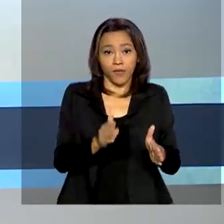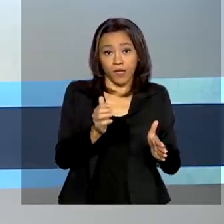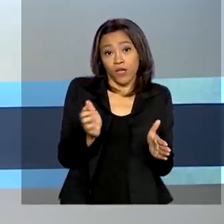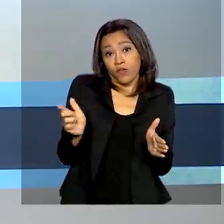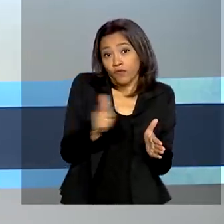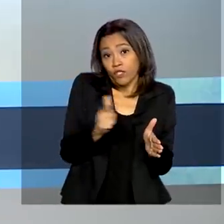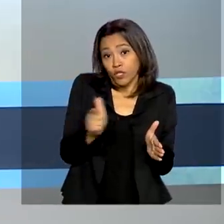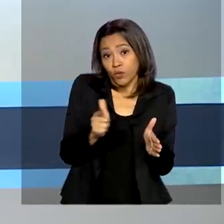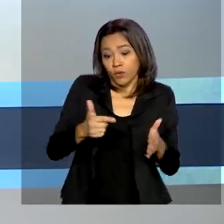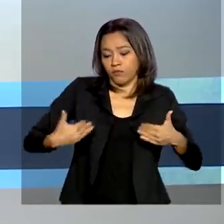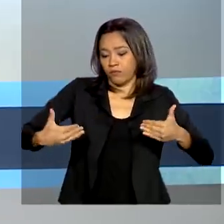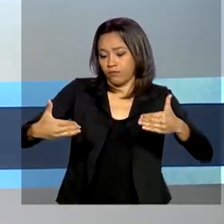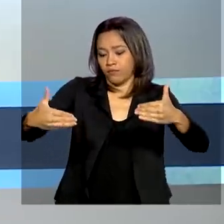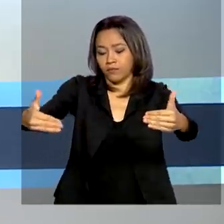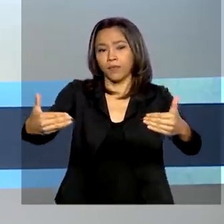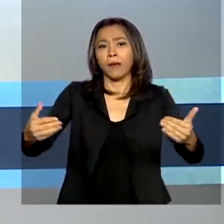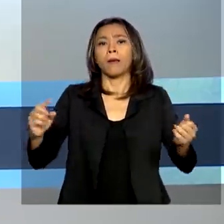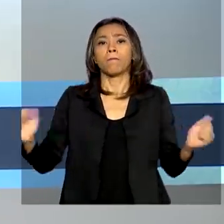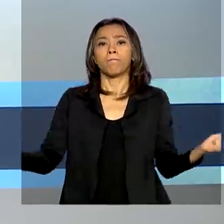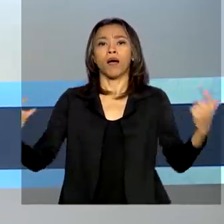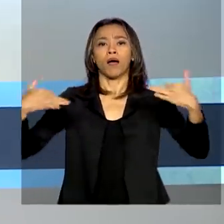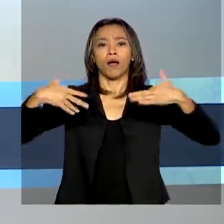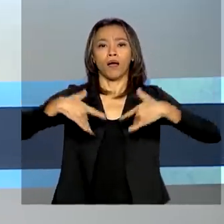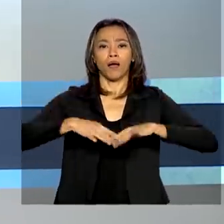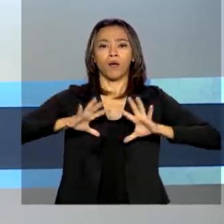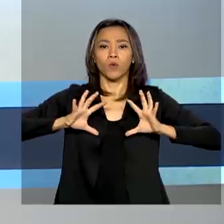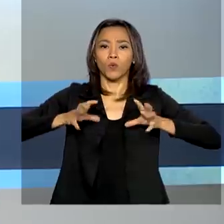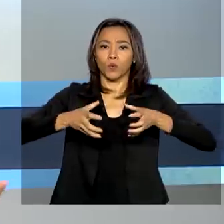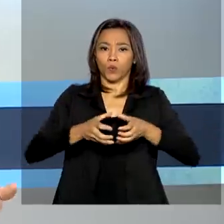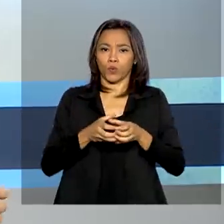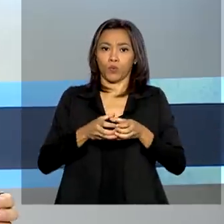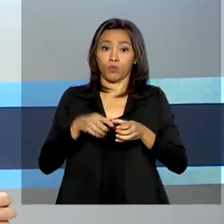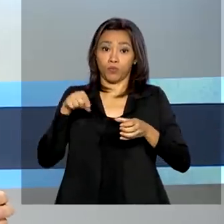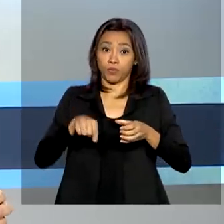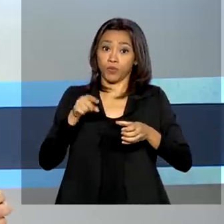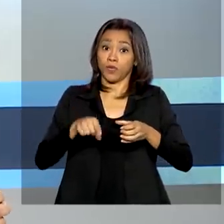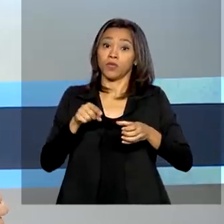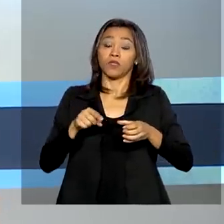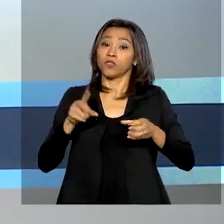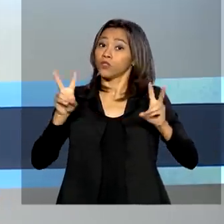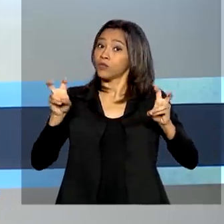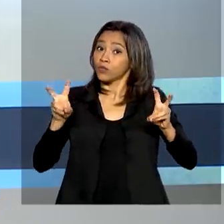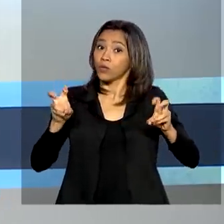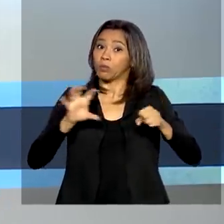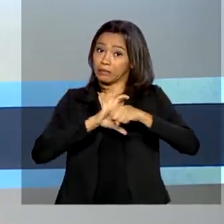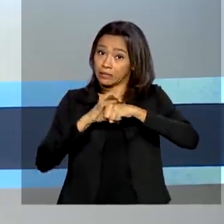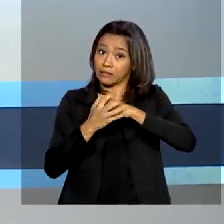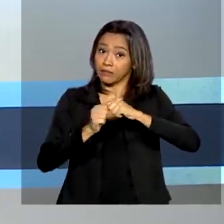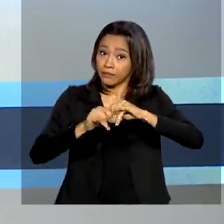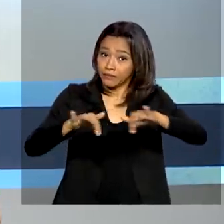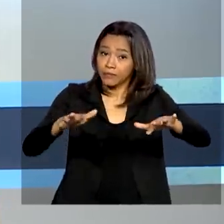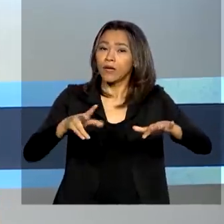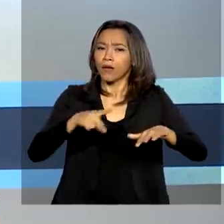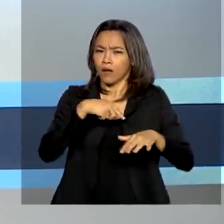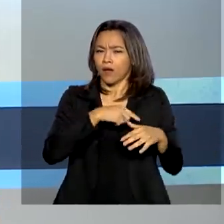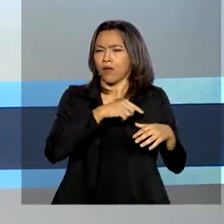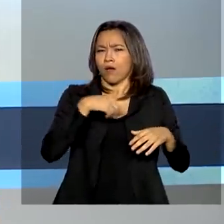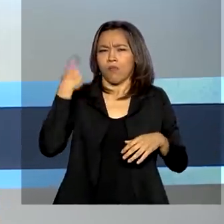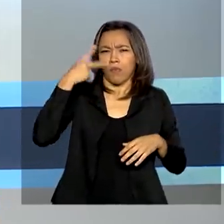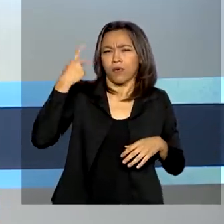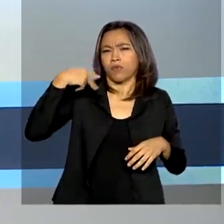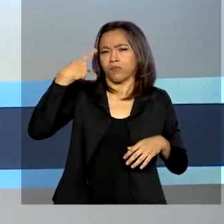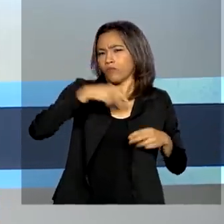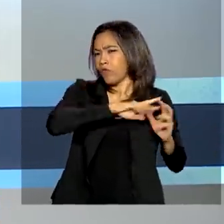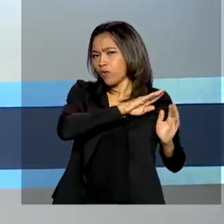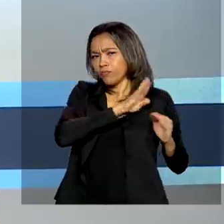22 ministérios participam do Comitê da Crise da Covid-19. Parlamentares foram conhecer de perto o local que funciona no Palácio